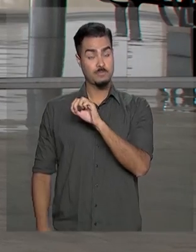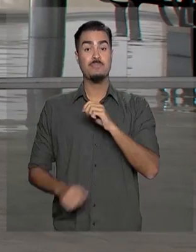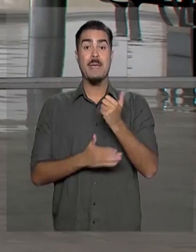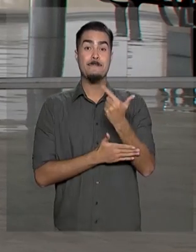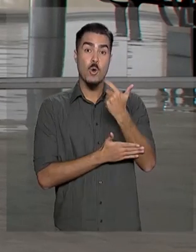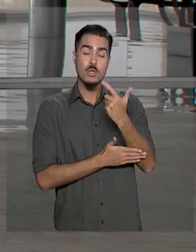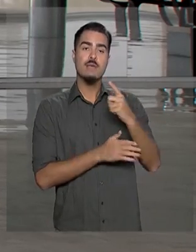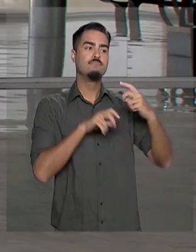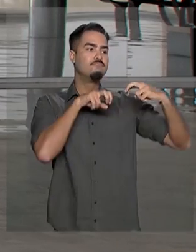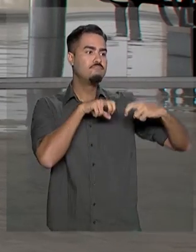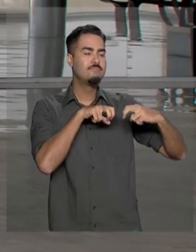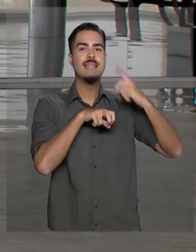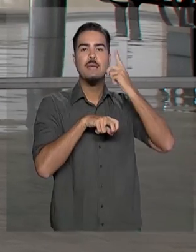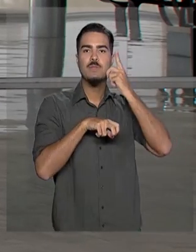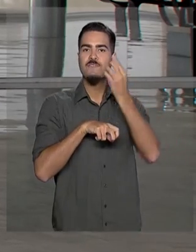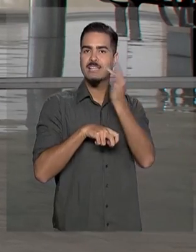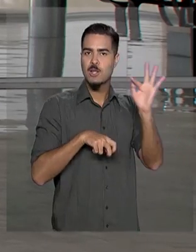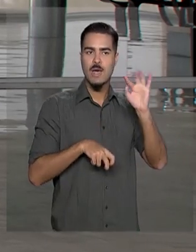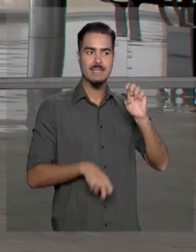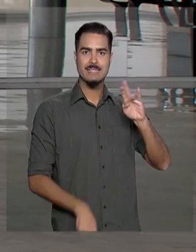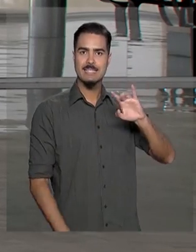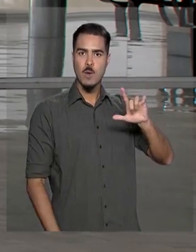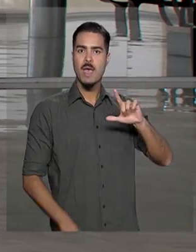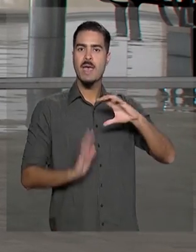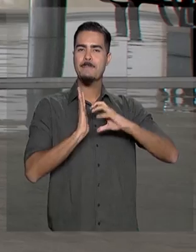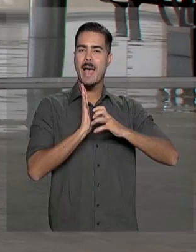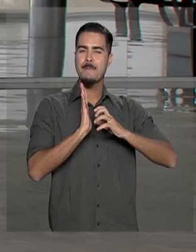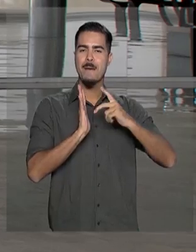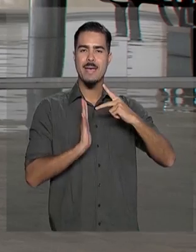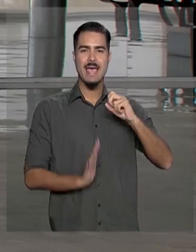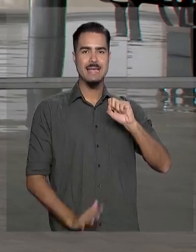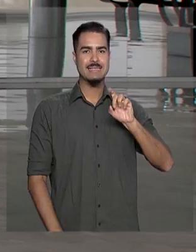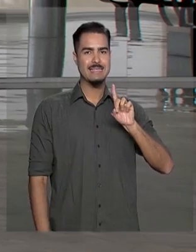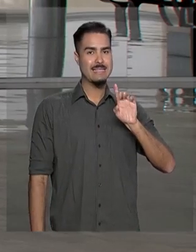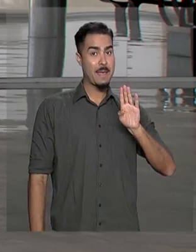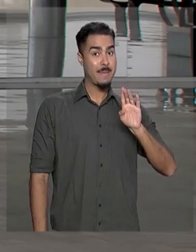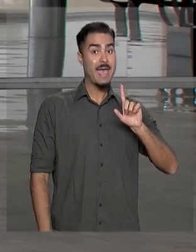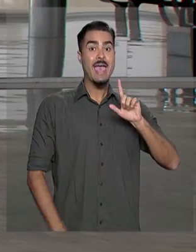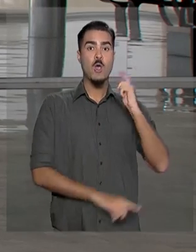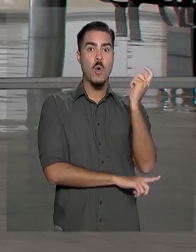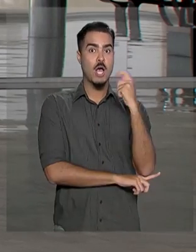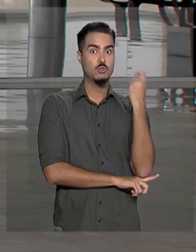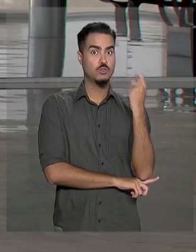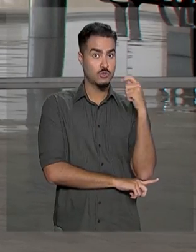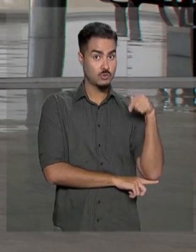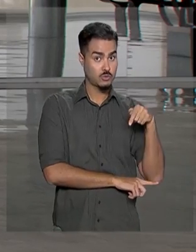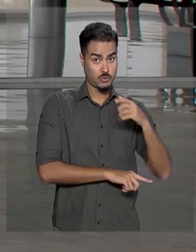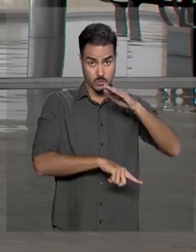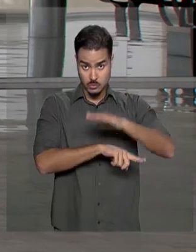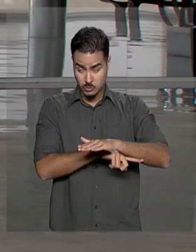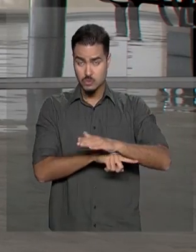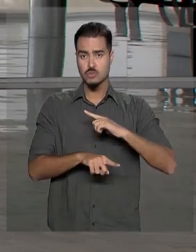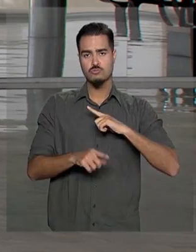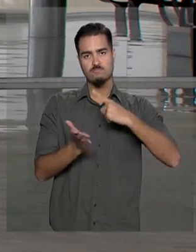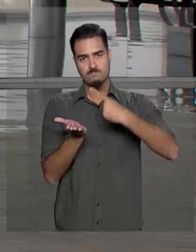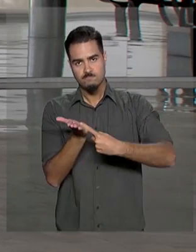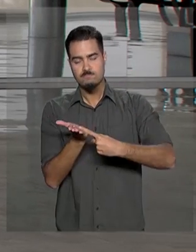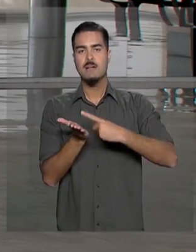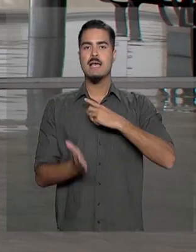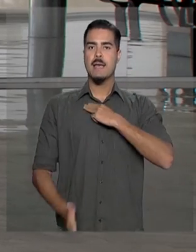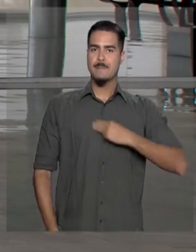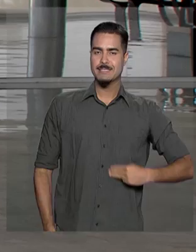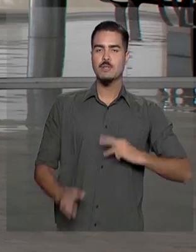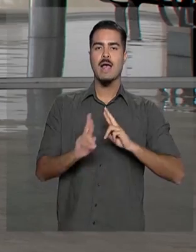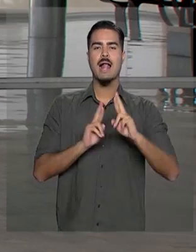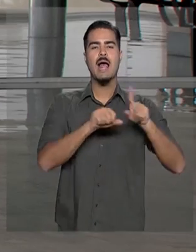deputado federal Daniel Zerciak, do PSDB, do Rio Grande do Sul. No início da tarde, o presidente tem a agenda com o ministro das